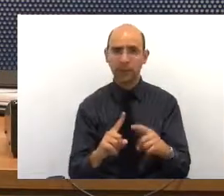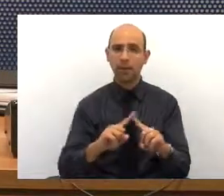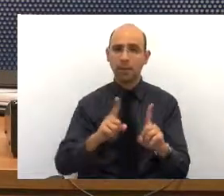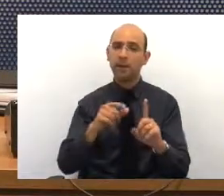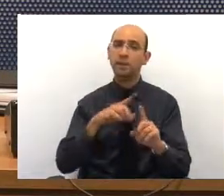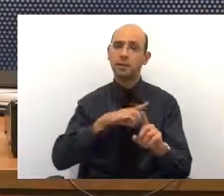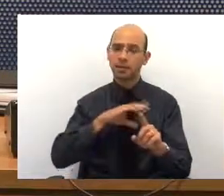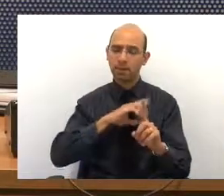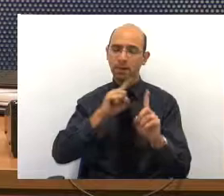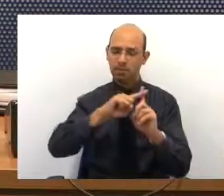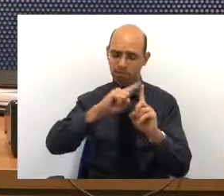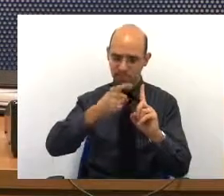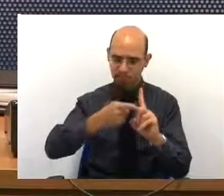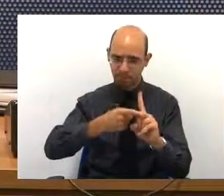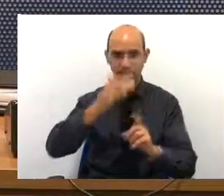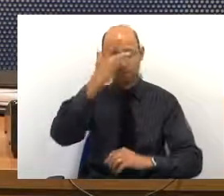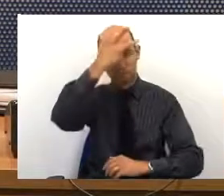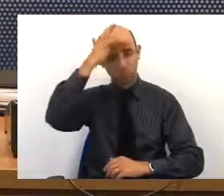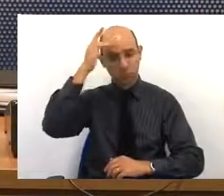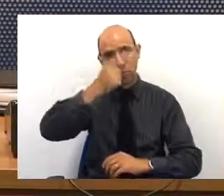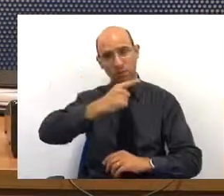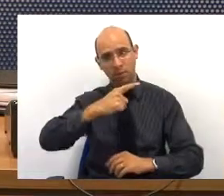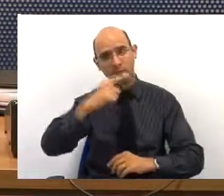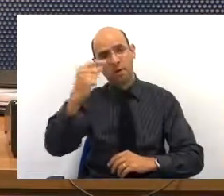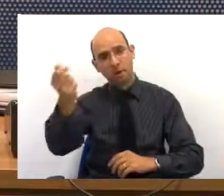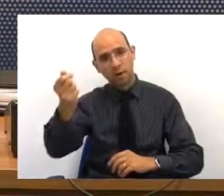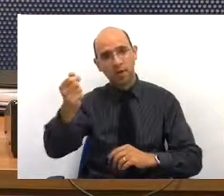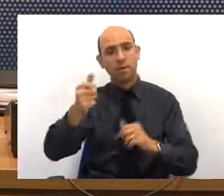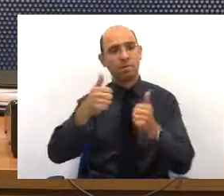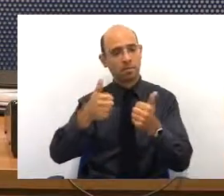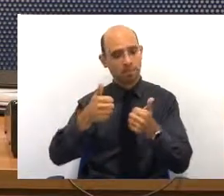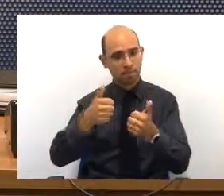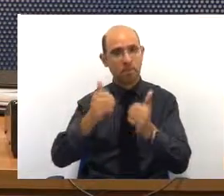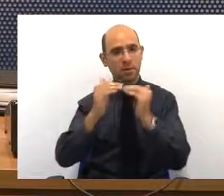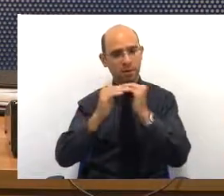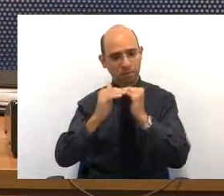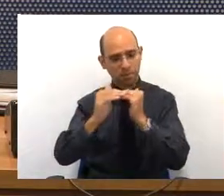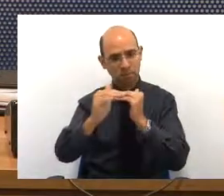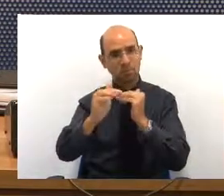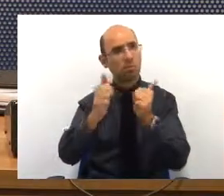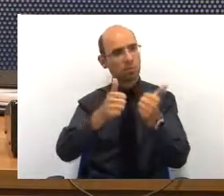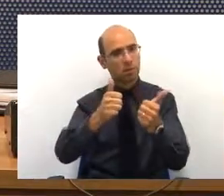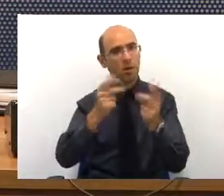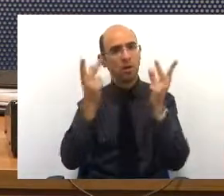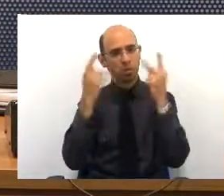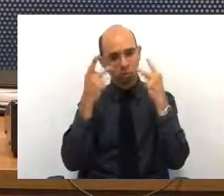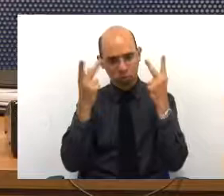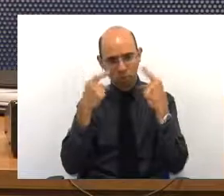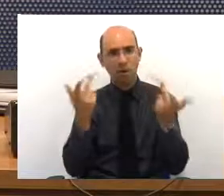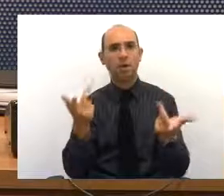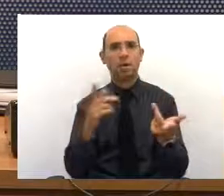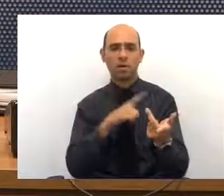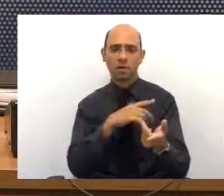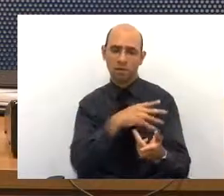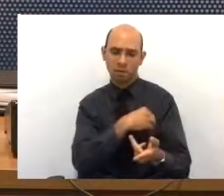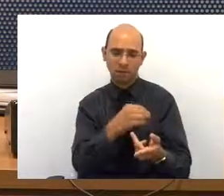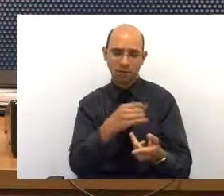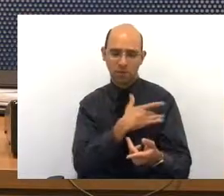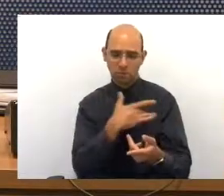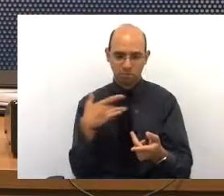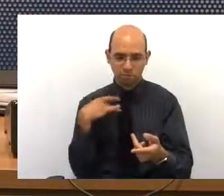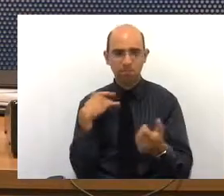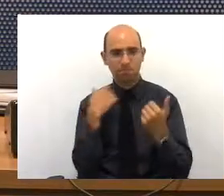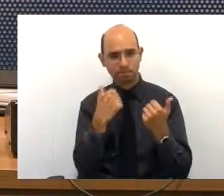acompanhamento na UBS, a sua gravidez vai transcorrer, tudo bem, vai ter um filho sadio,